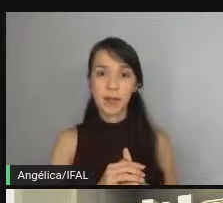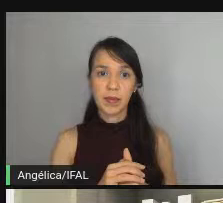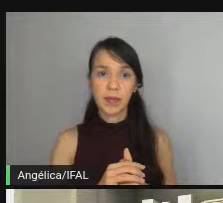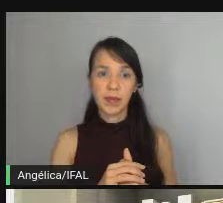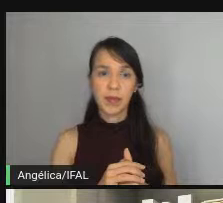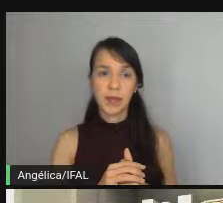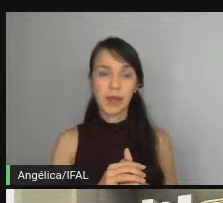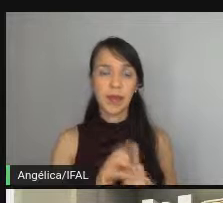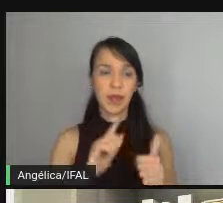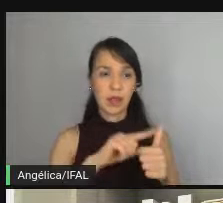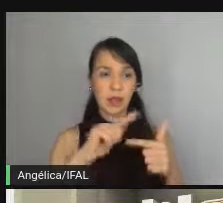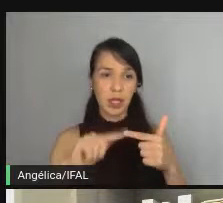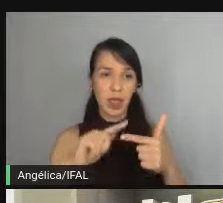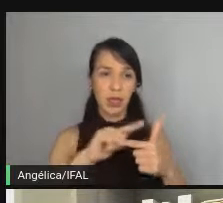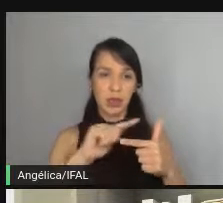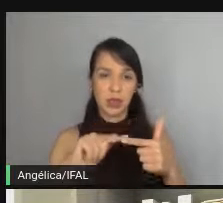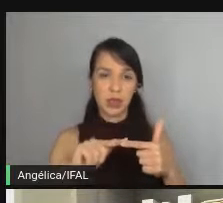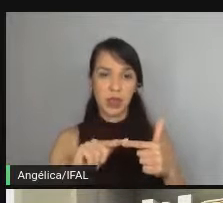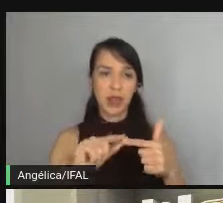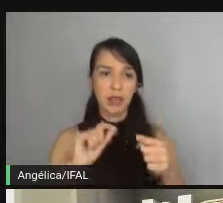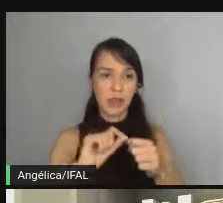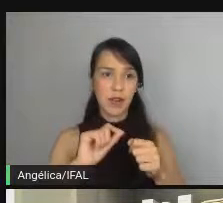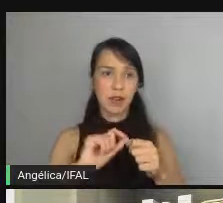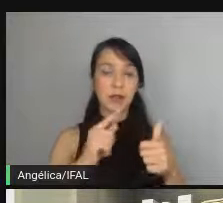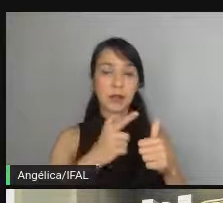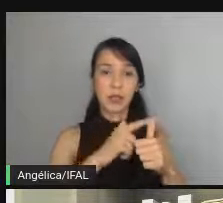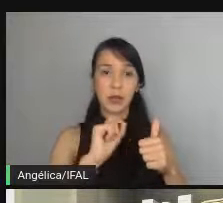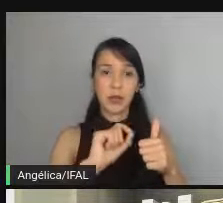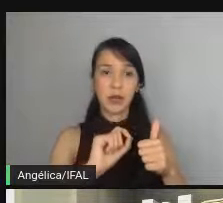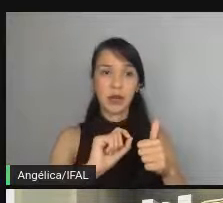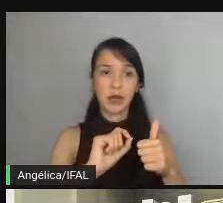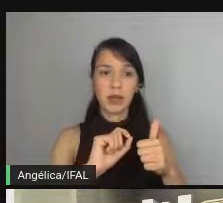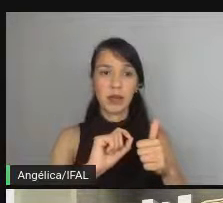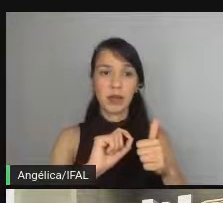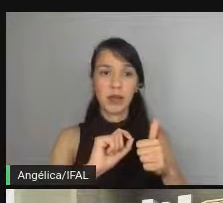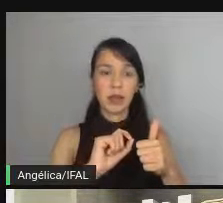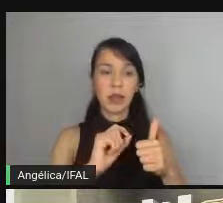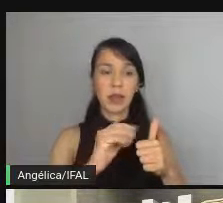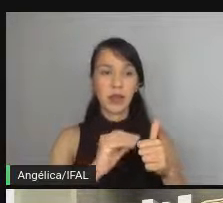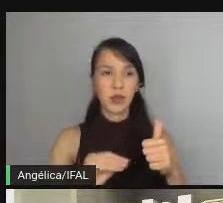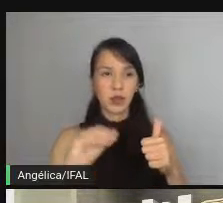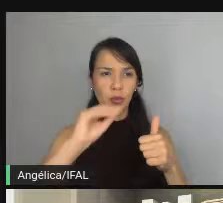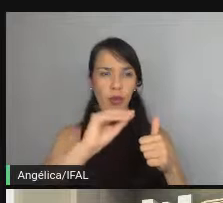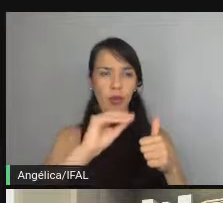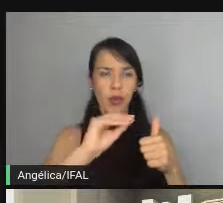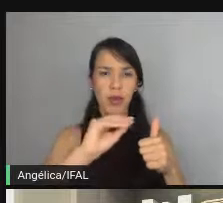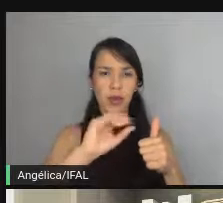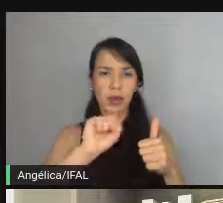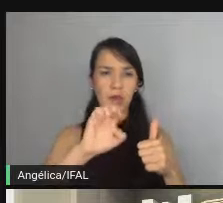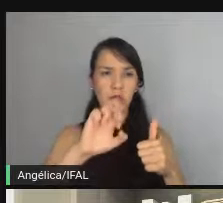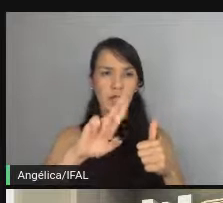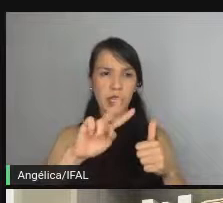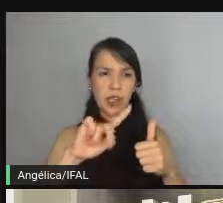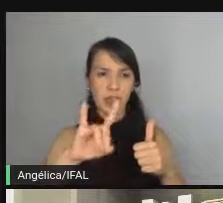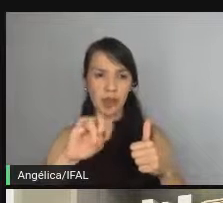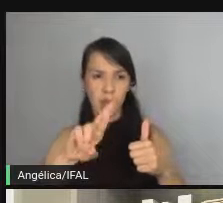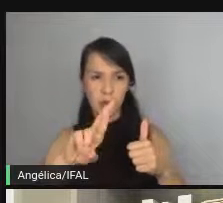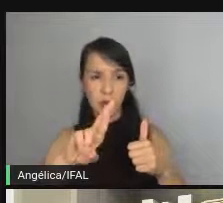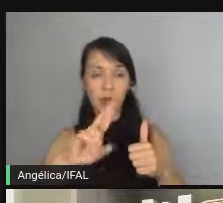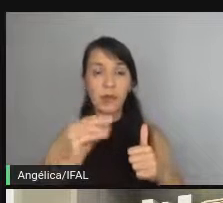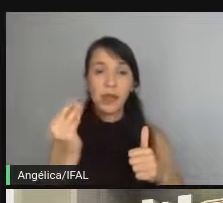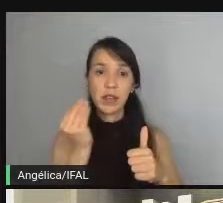tem duas formas de fazer na realidade né a gente pode subir o servidor em si e aí realizar um teste